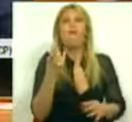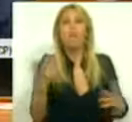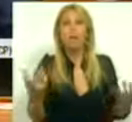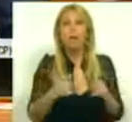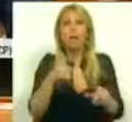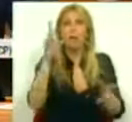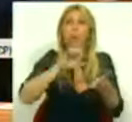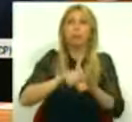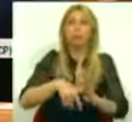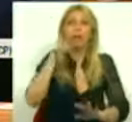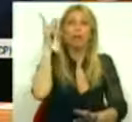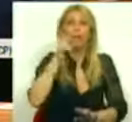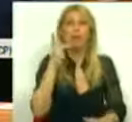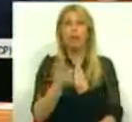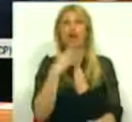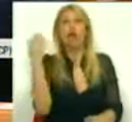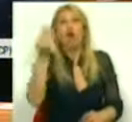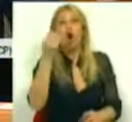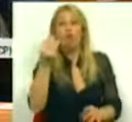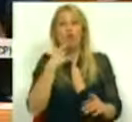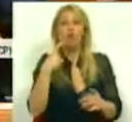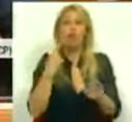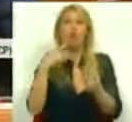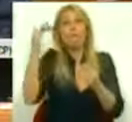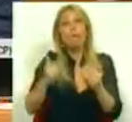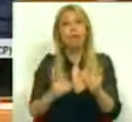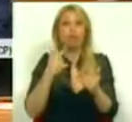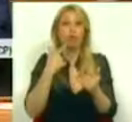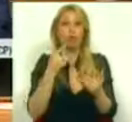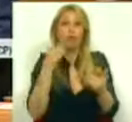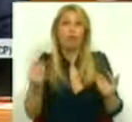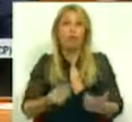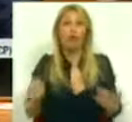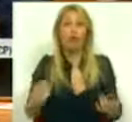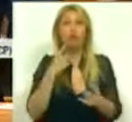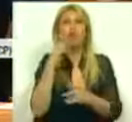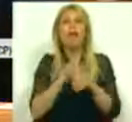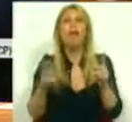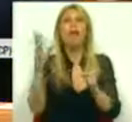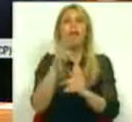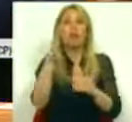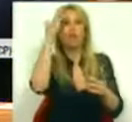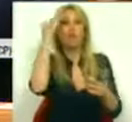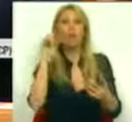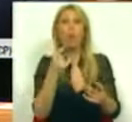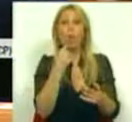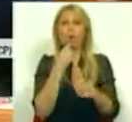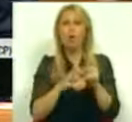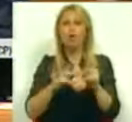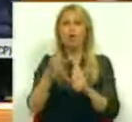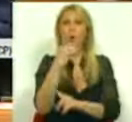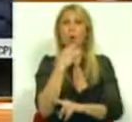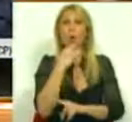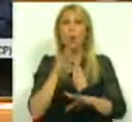novos, no crescimento negativo, na inflação acima do previsto ou nos elevados juros da dívida.